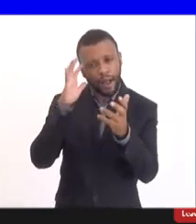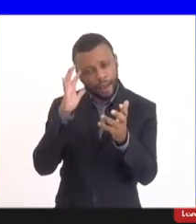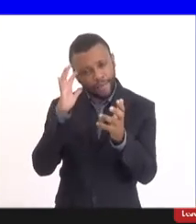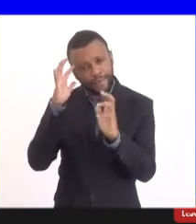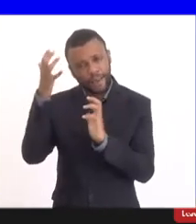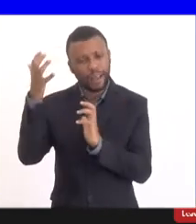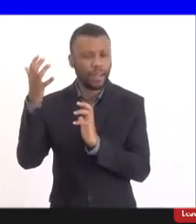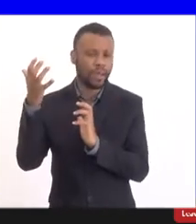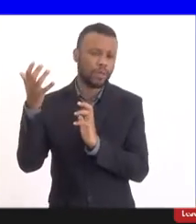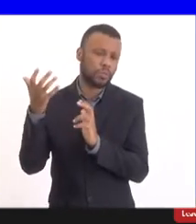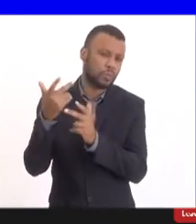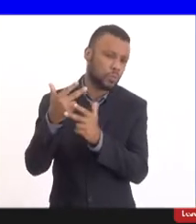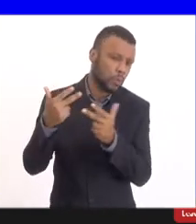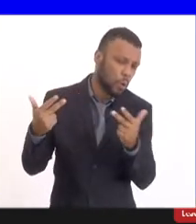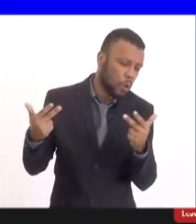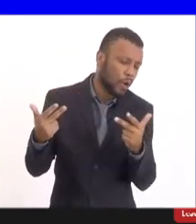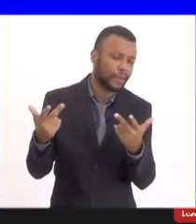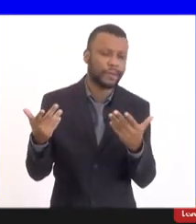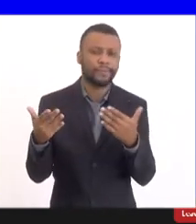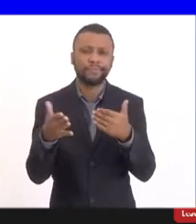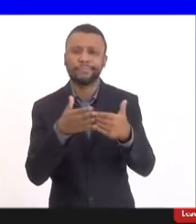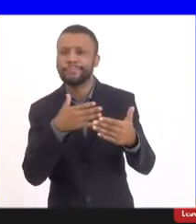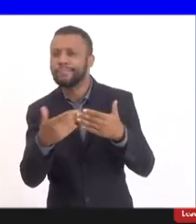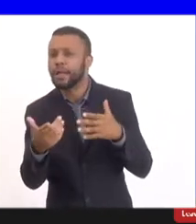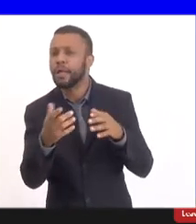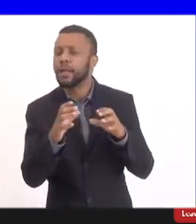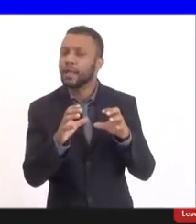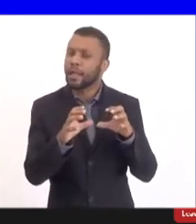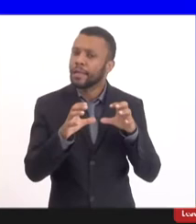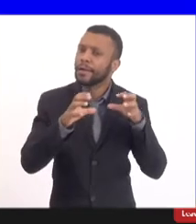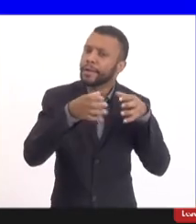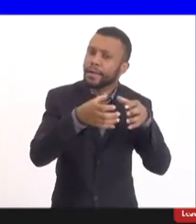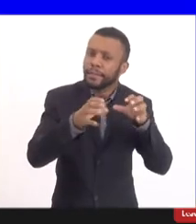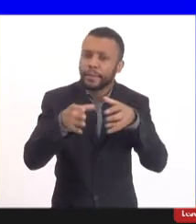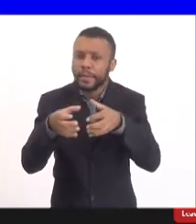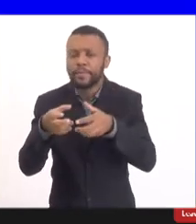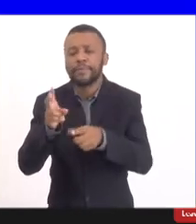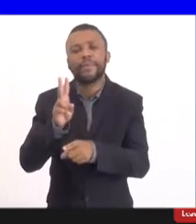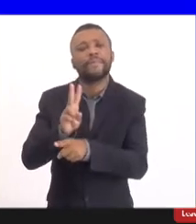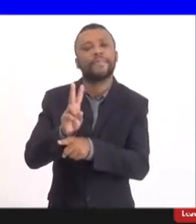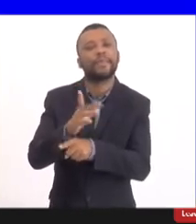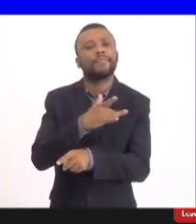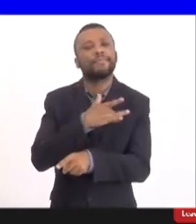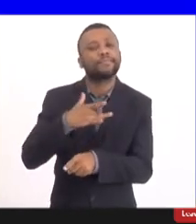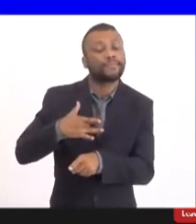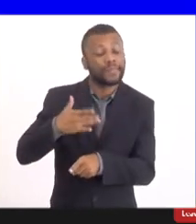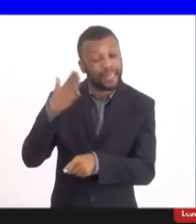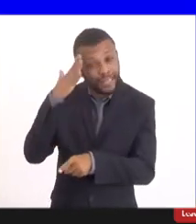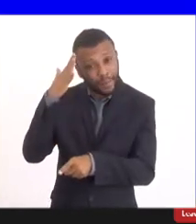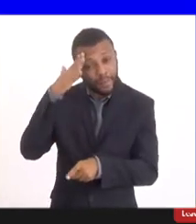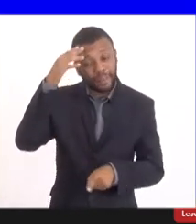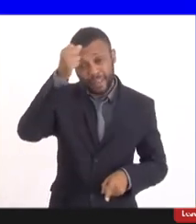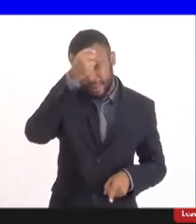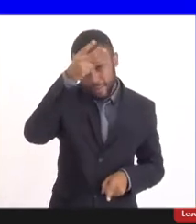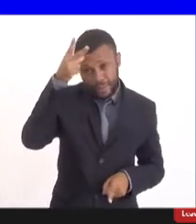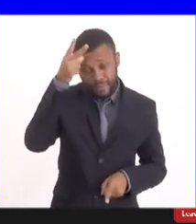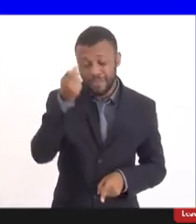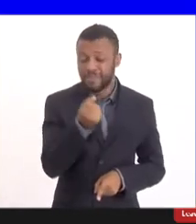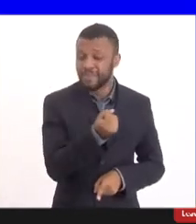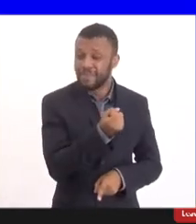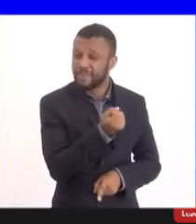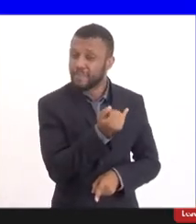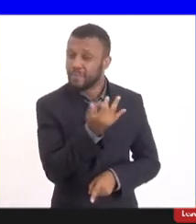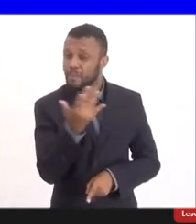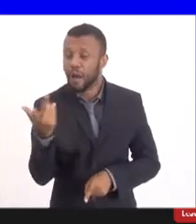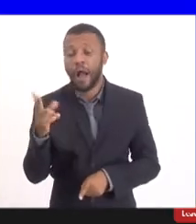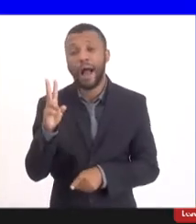dependentes de equipes de vigilância epidemiológica dos municípios. Já sabido que muitos municípios do Estado, as vigilâncias estão